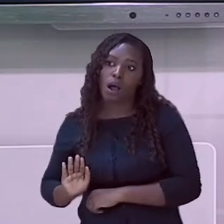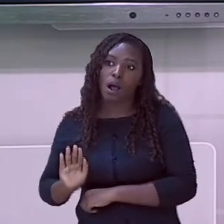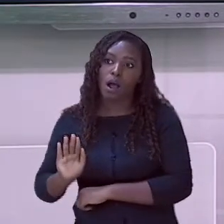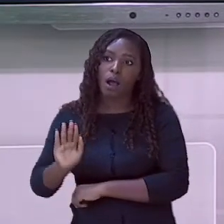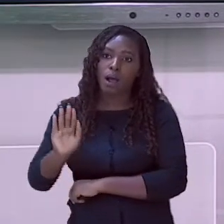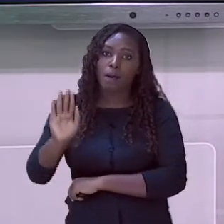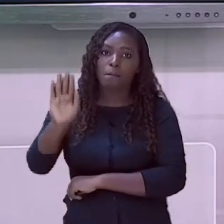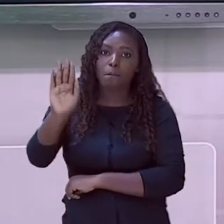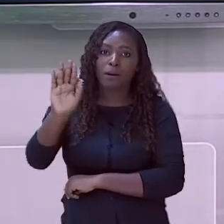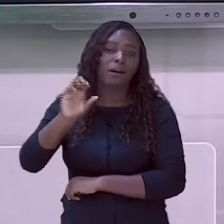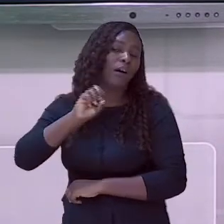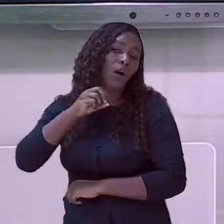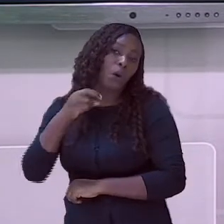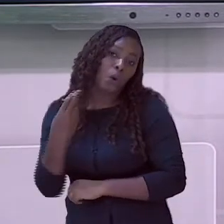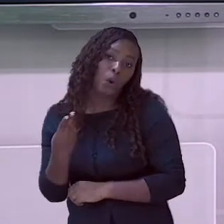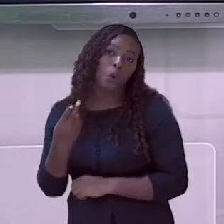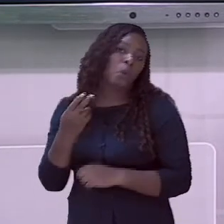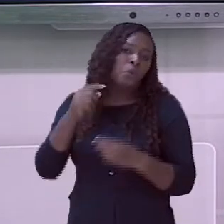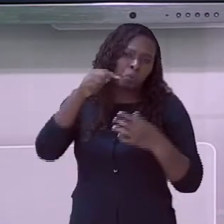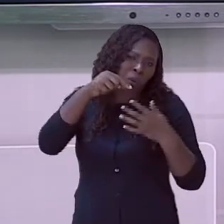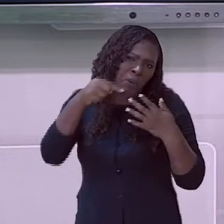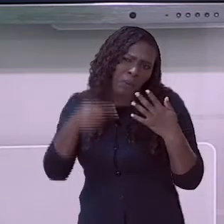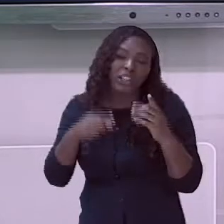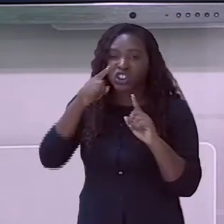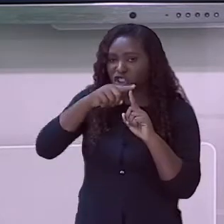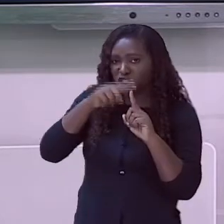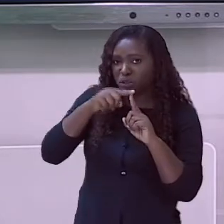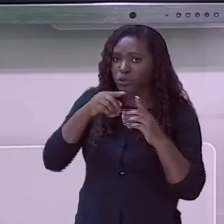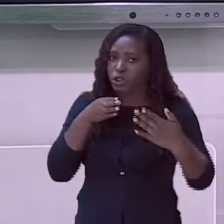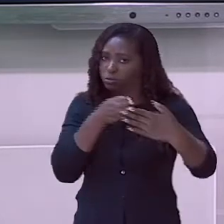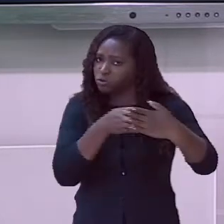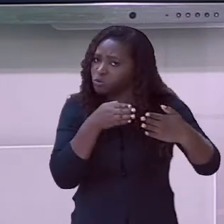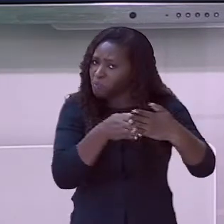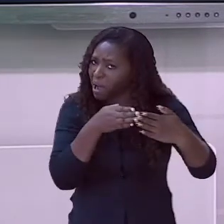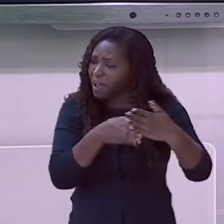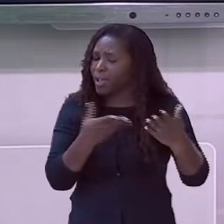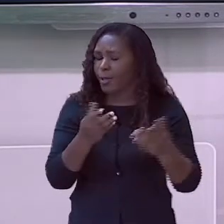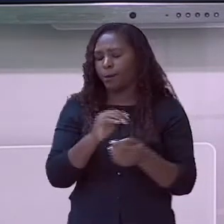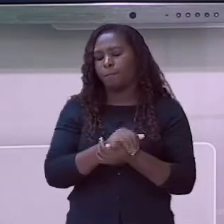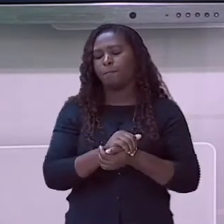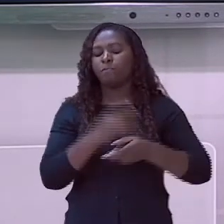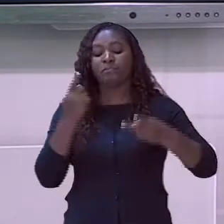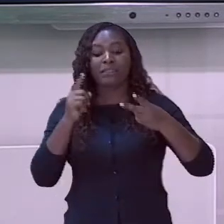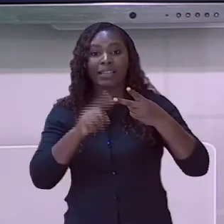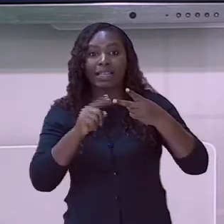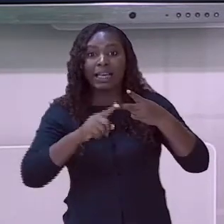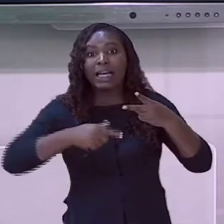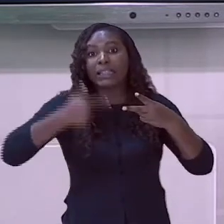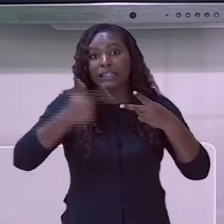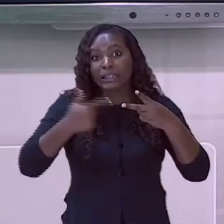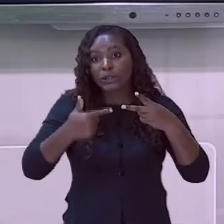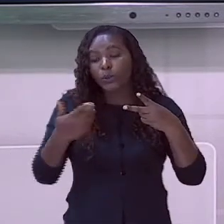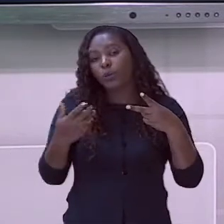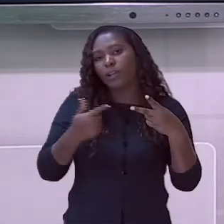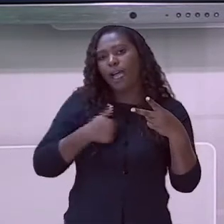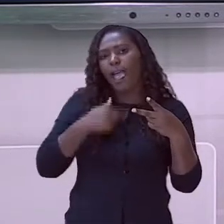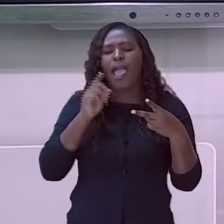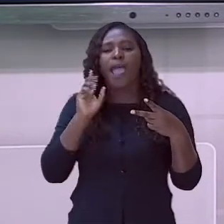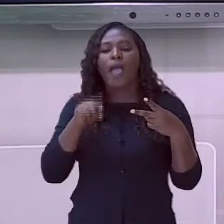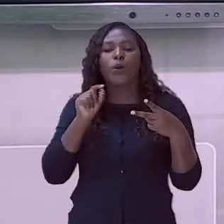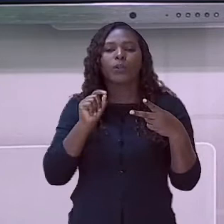que são aqueles tracinhos, aquelas linhas verticais, funciona como uma trilha para